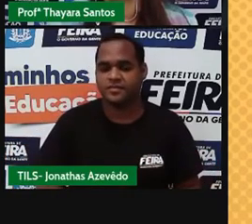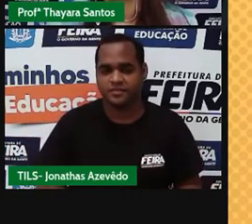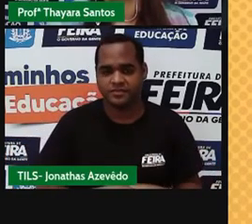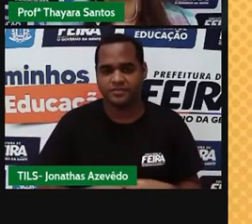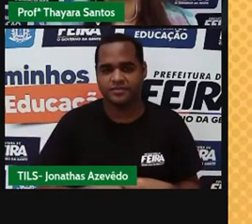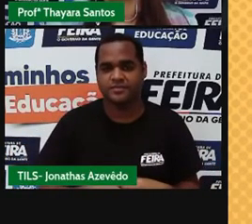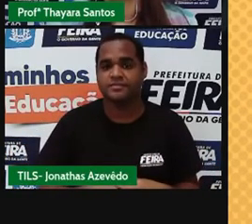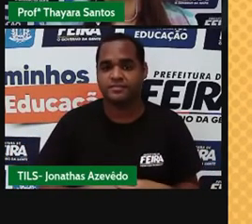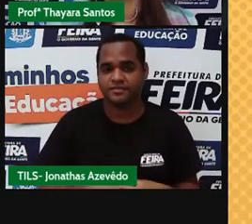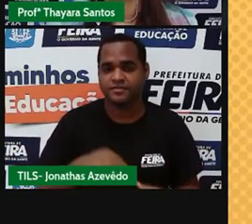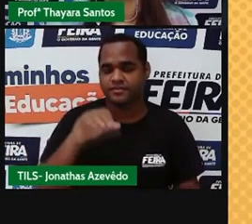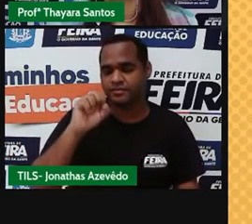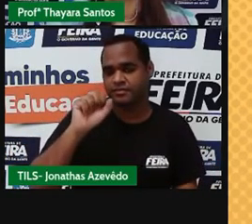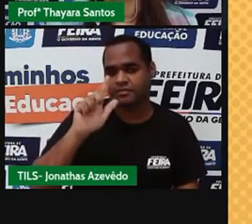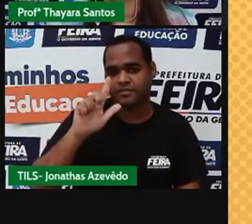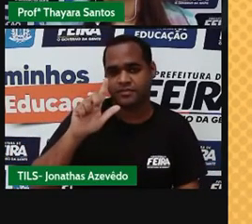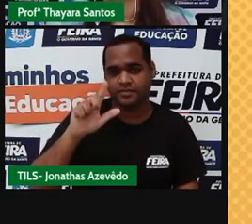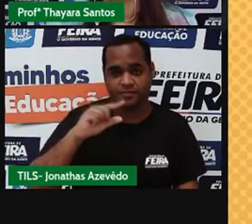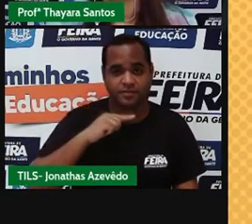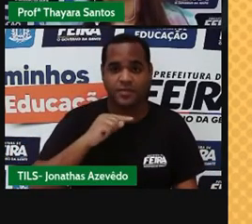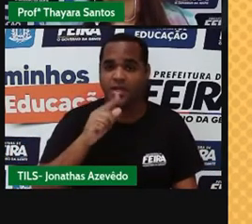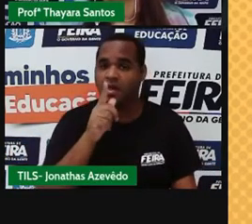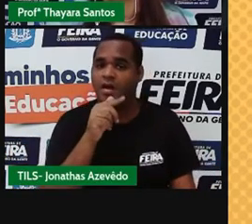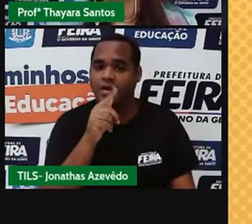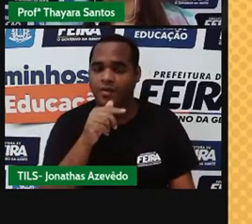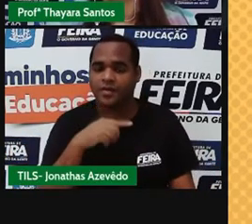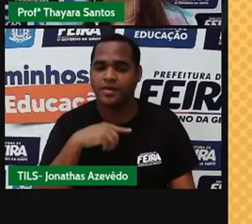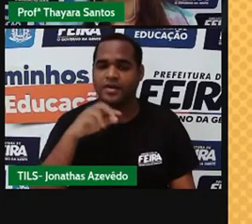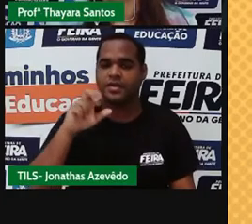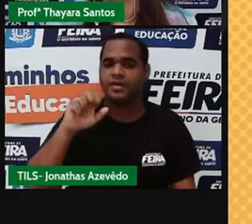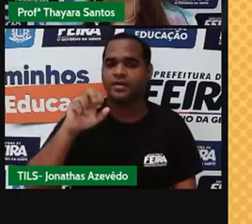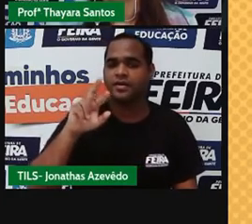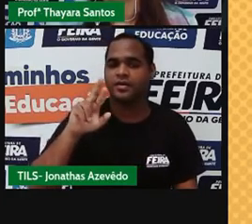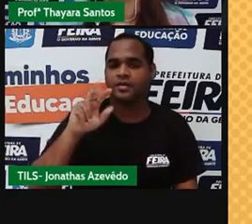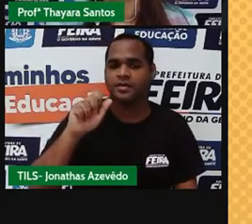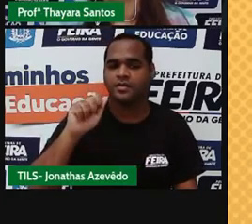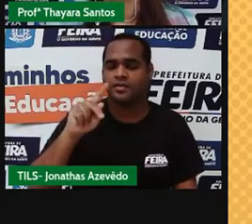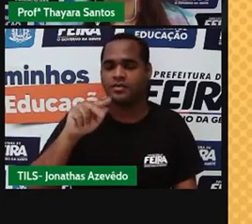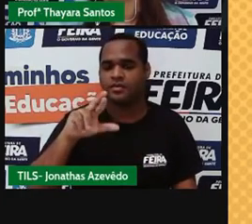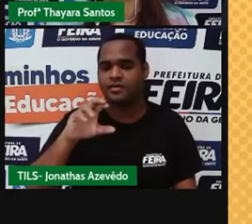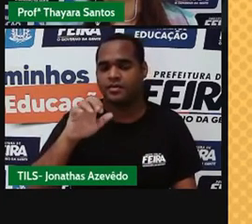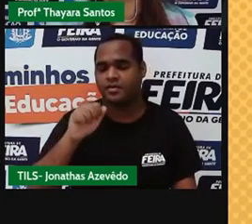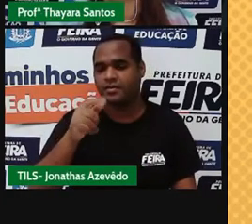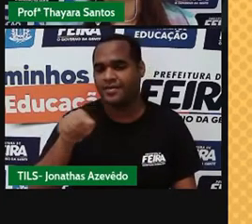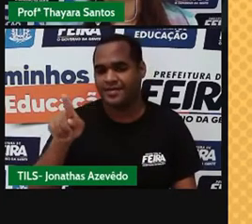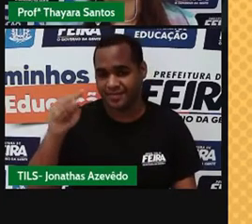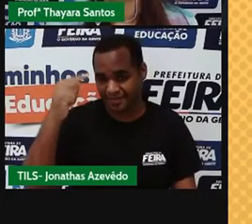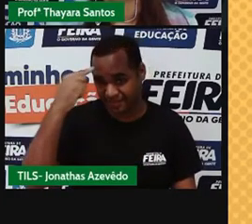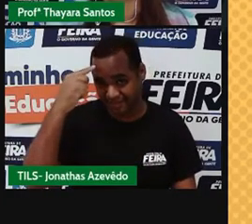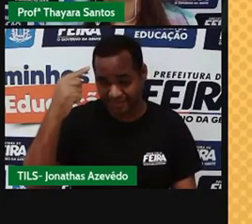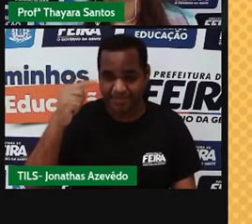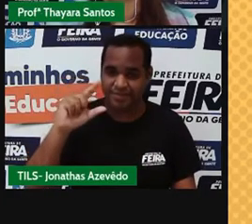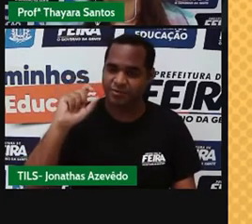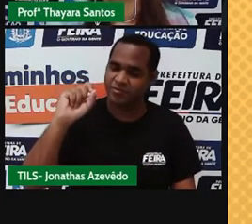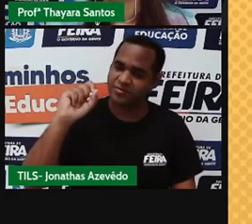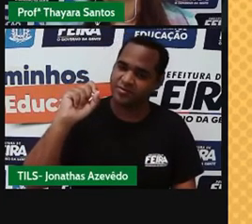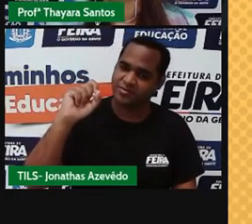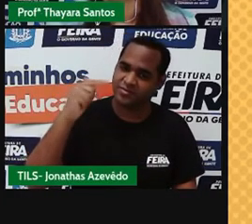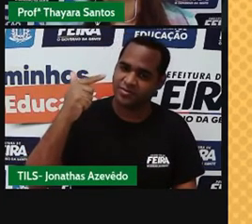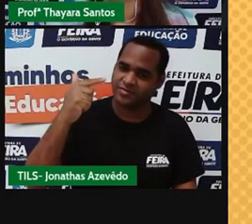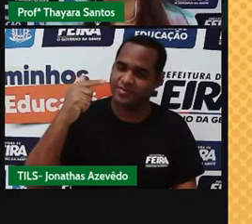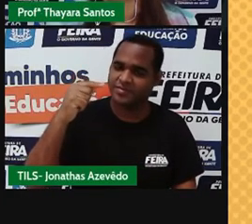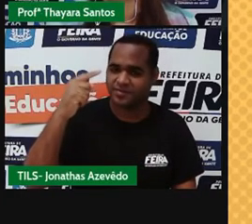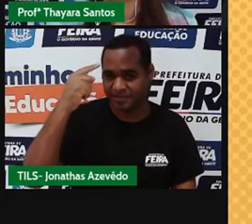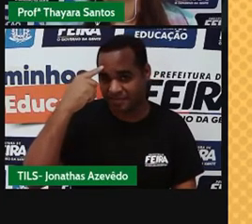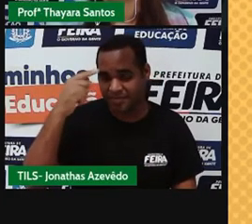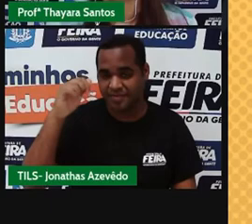salinas, então, o sal é removido da água do mar por meio da evaporação. Mas, se ao invés do sal, eu quisesse